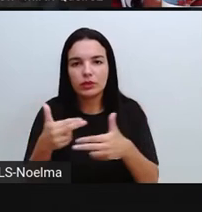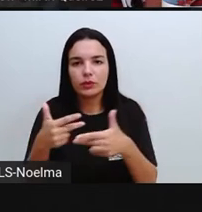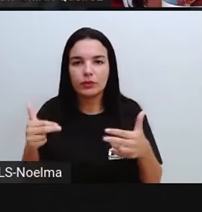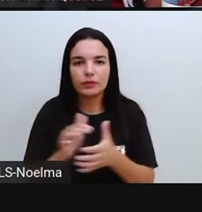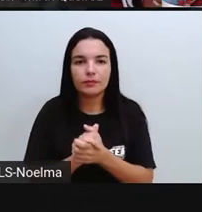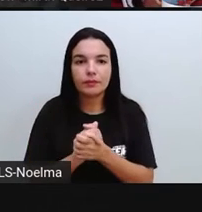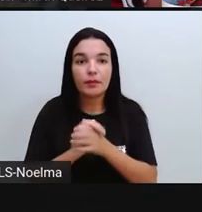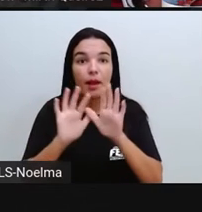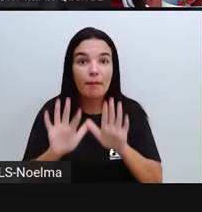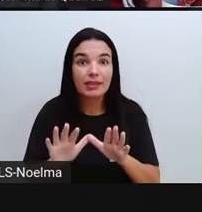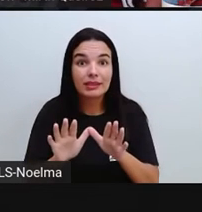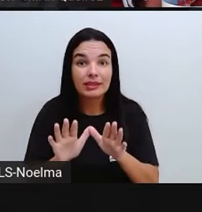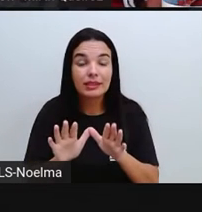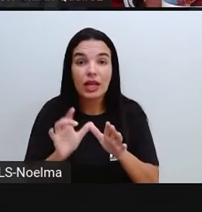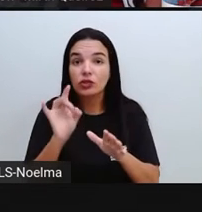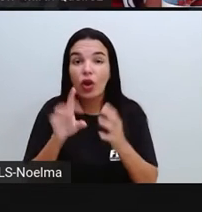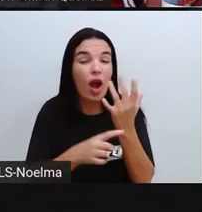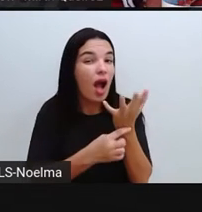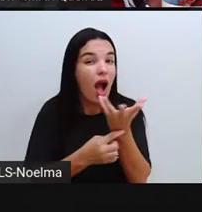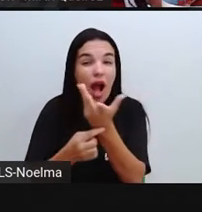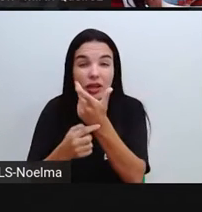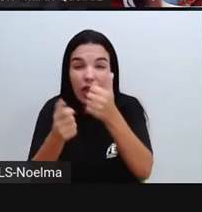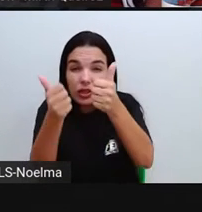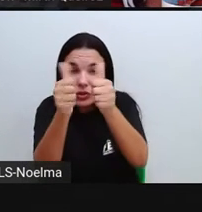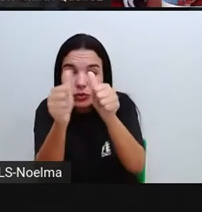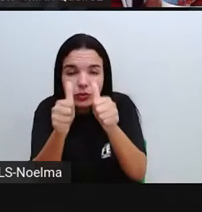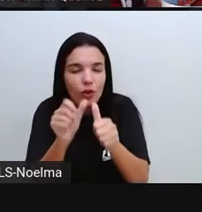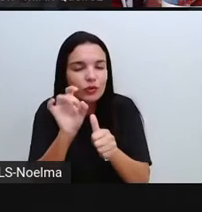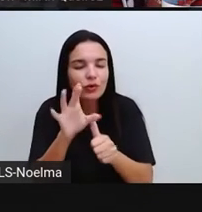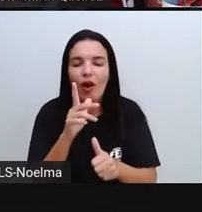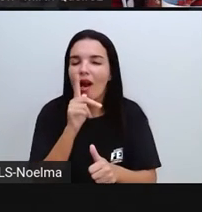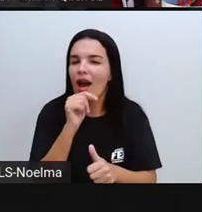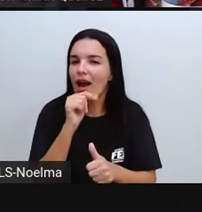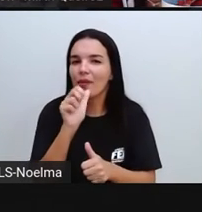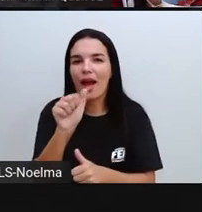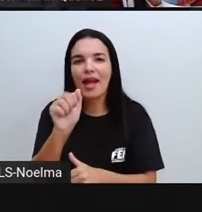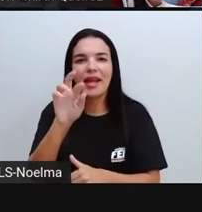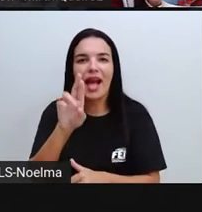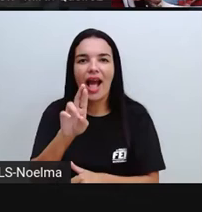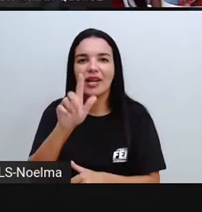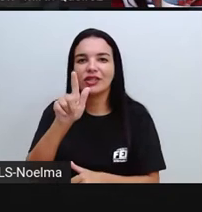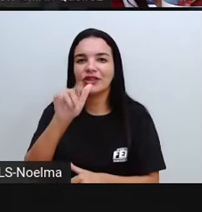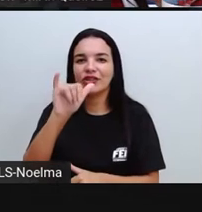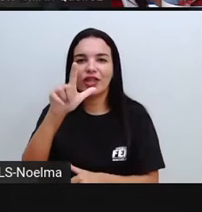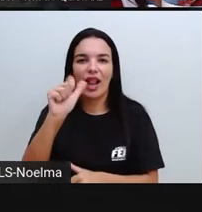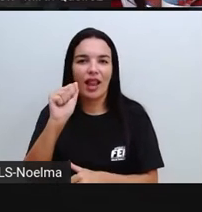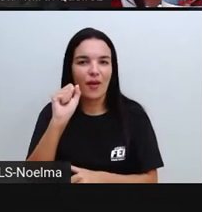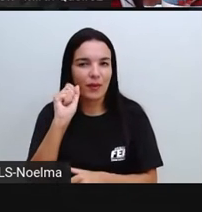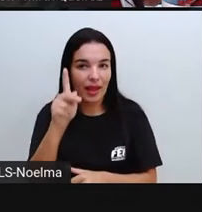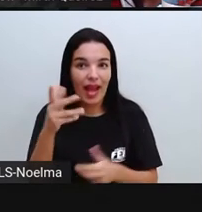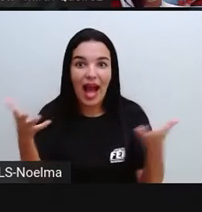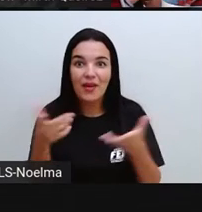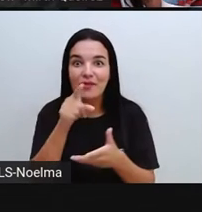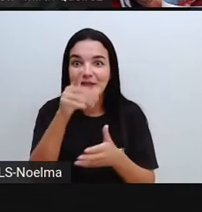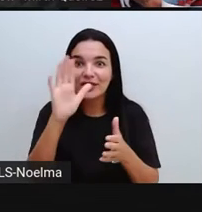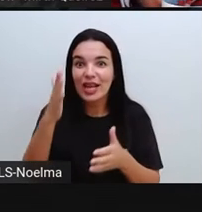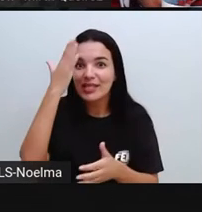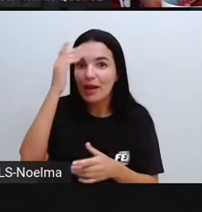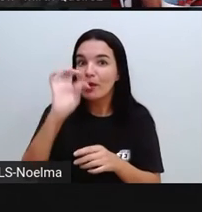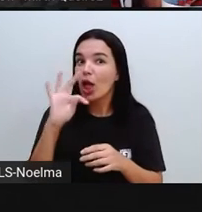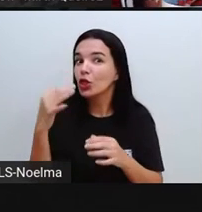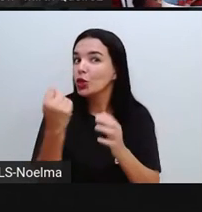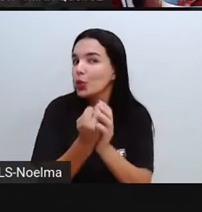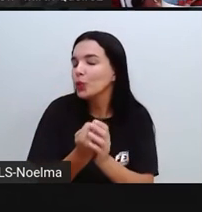Mas na arte da escultura É só água e argila, certo? Agora que você já sabe